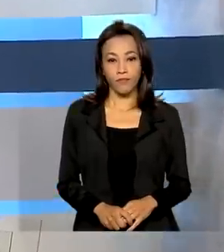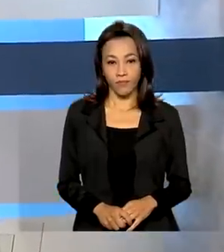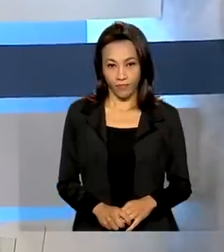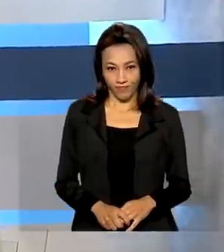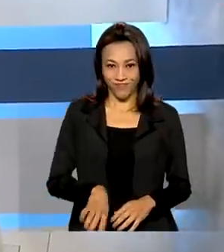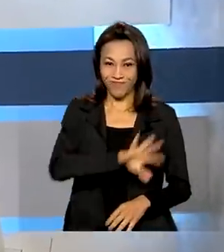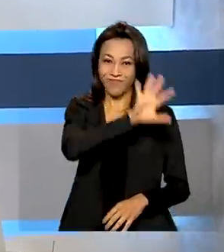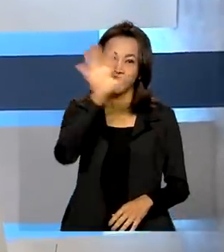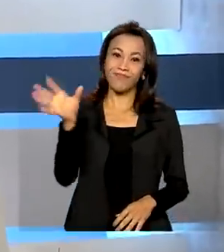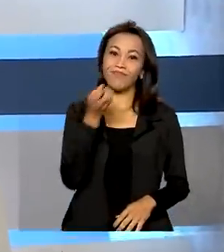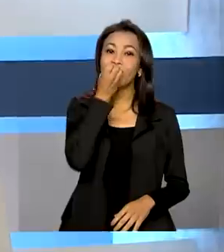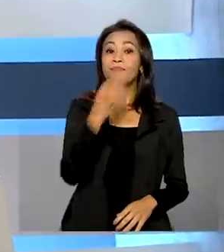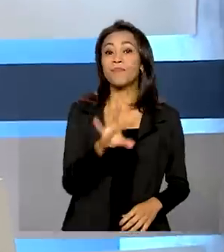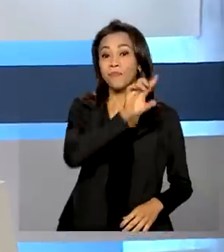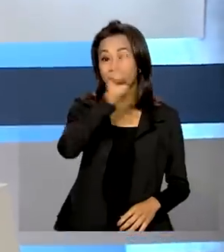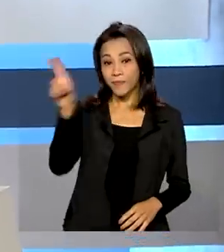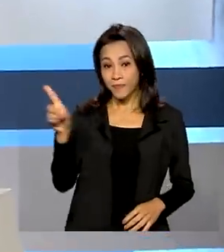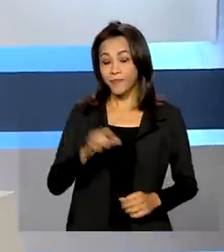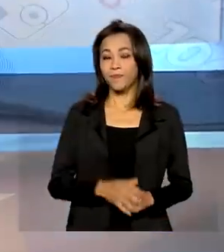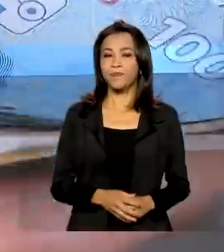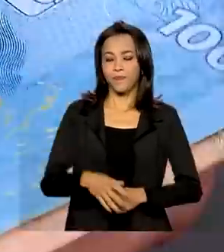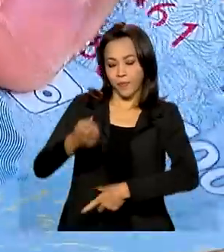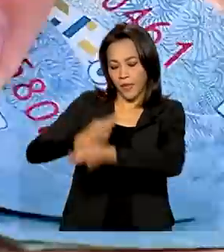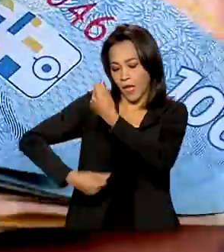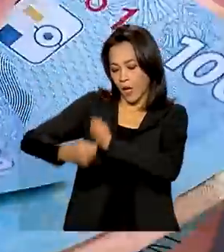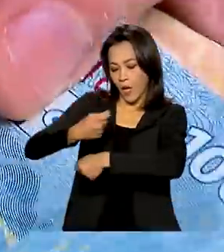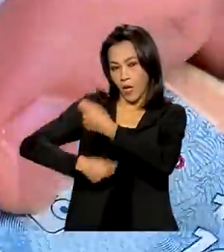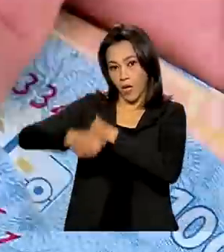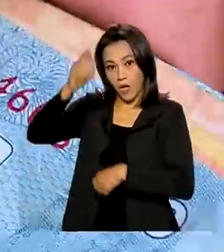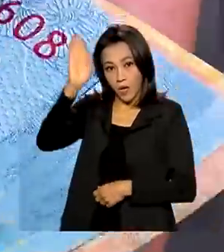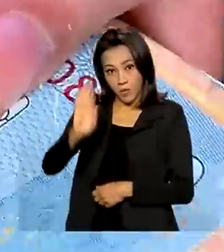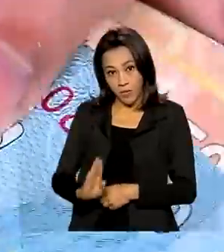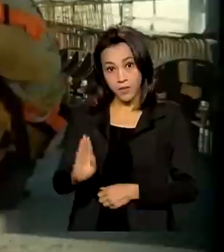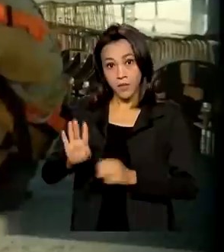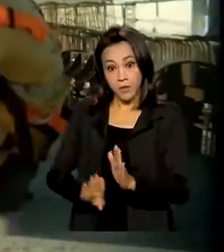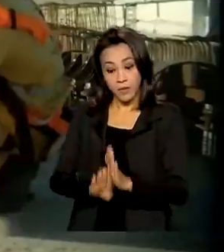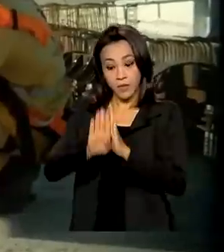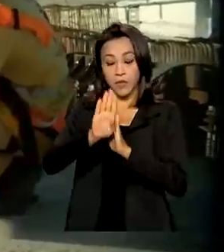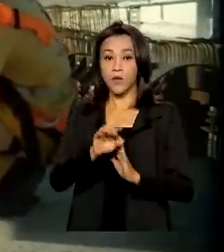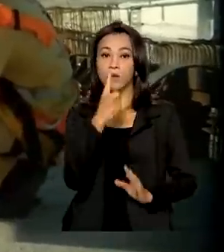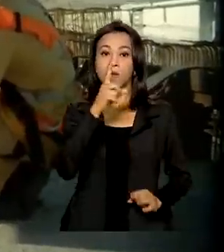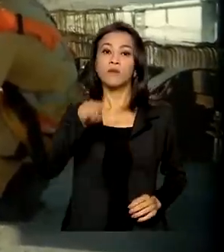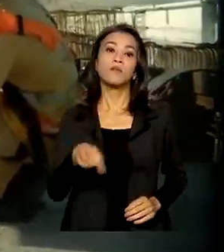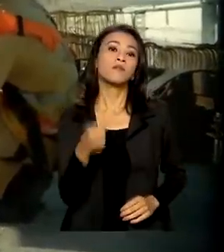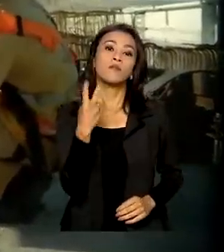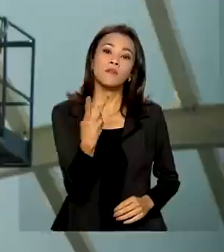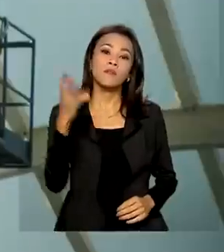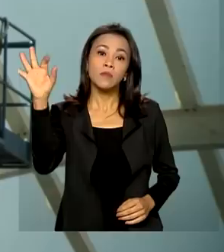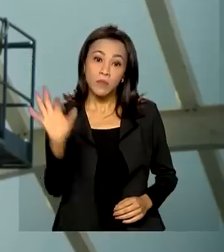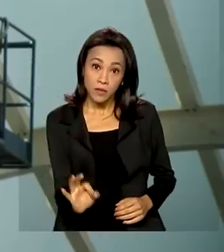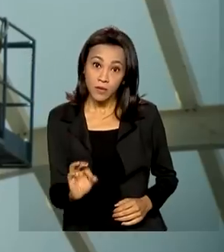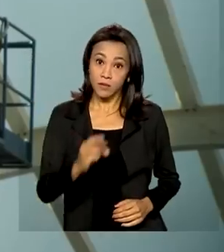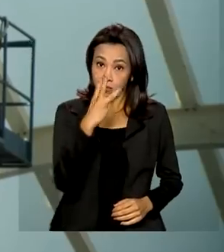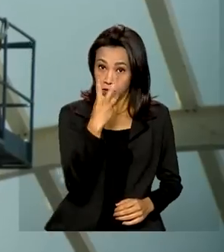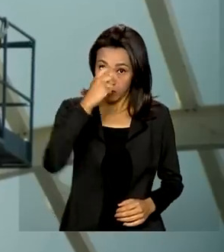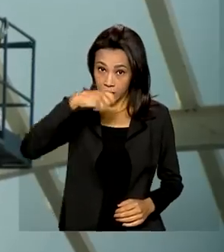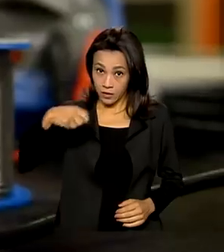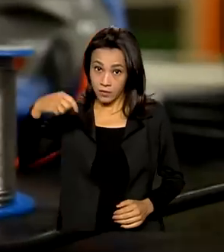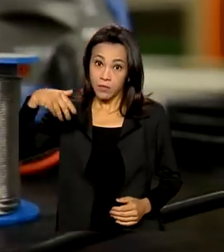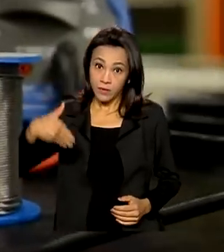Olá, bom dia. Economia brasileira cresce 1,2% no segundo trimestre.